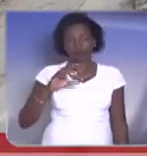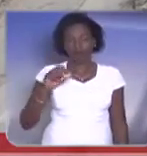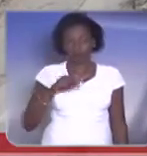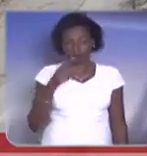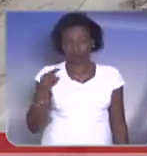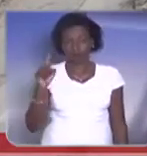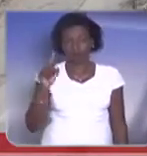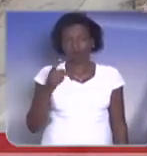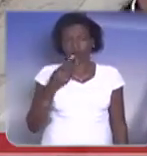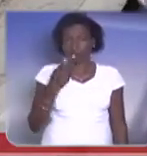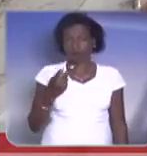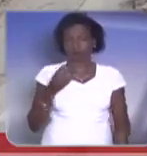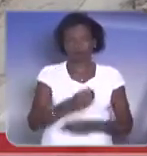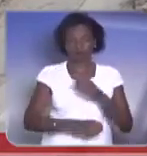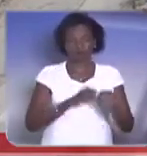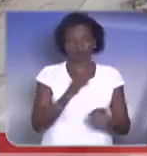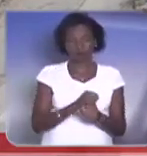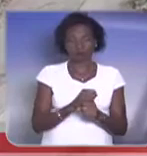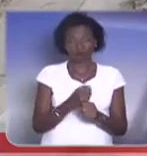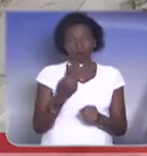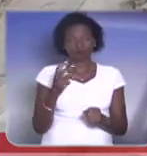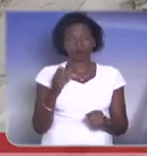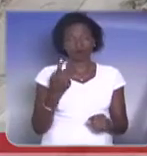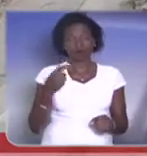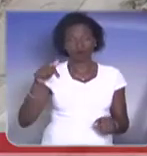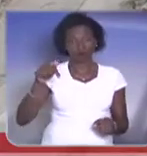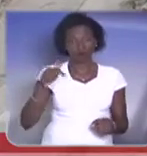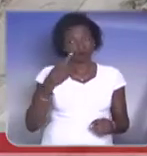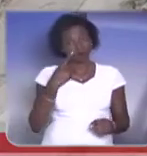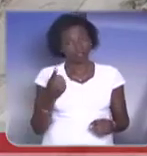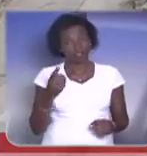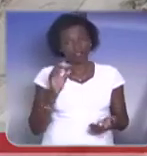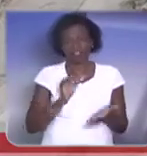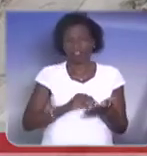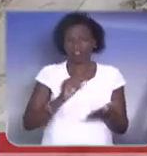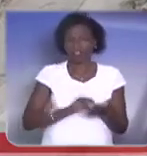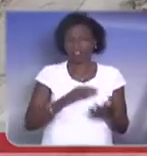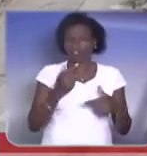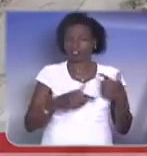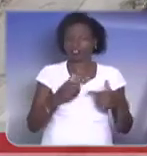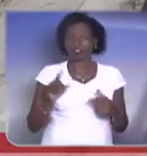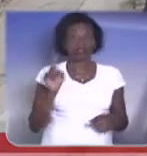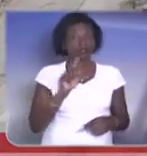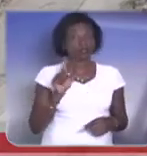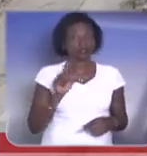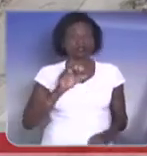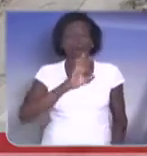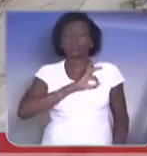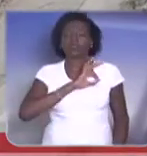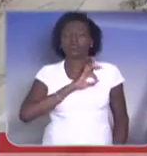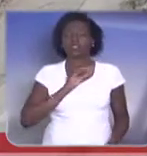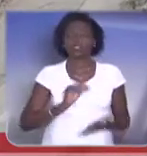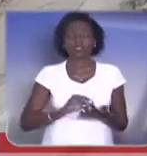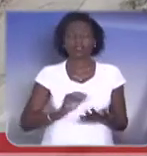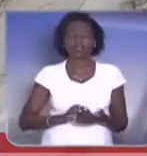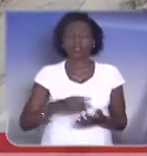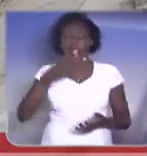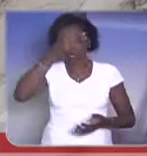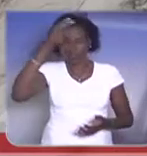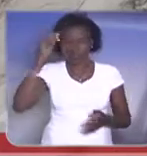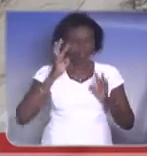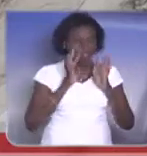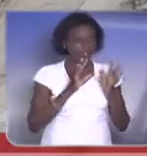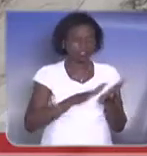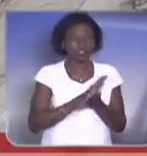ano, vejam bem, não é falta de trabalhar. Muitas pessoas falam, é falta de trabalho, a polícia não fiscaliza, a prefeitura não